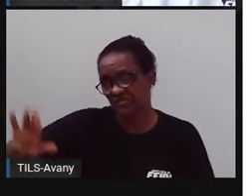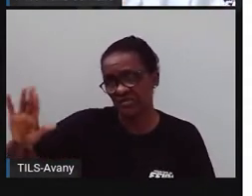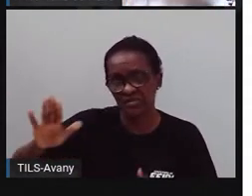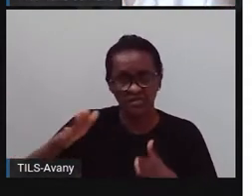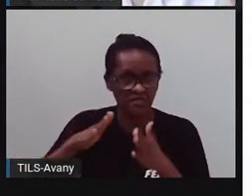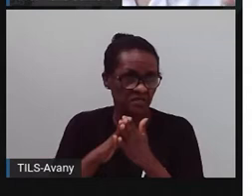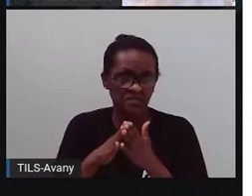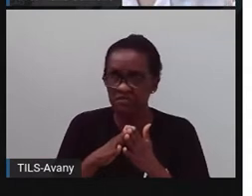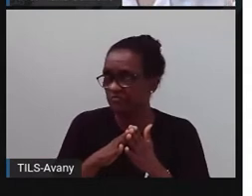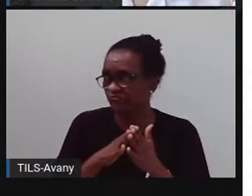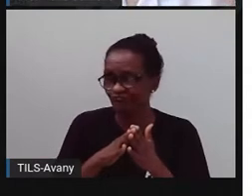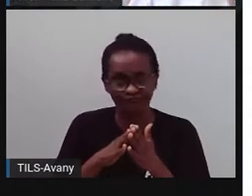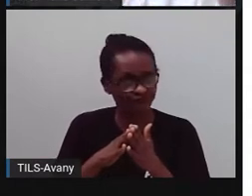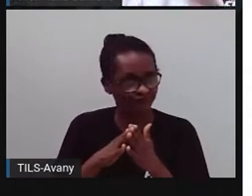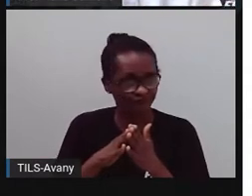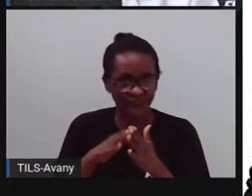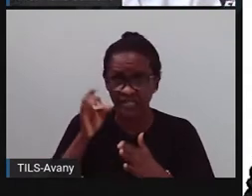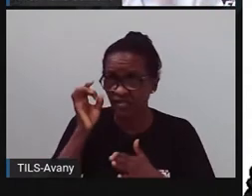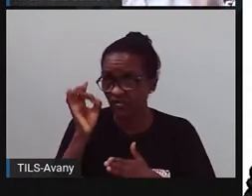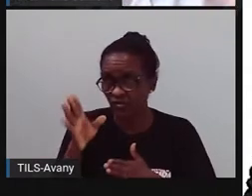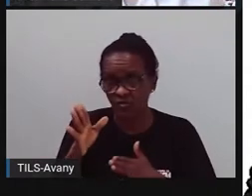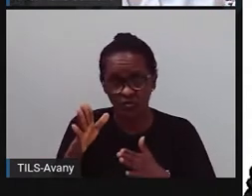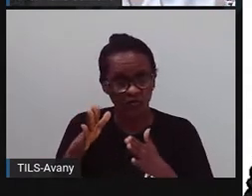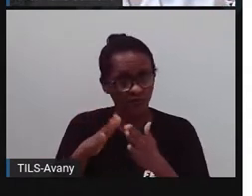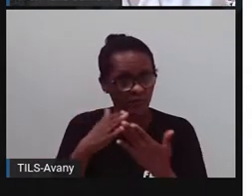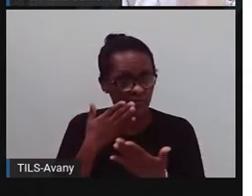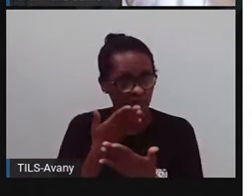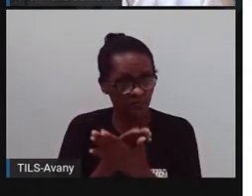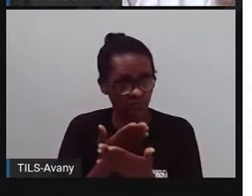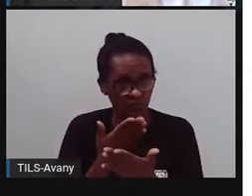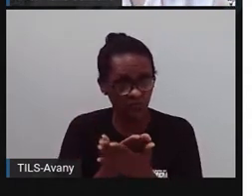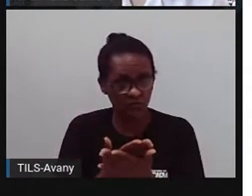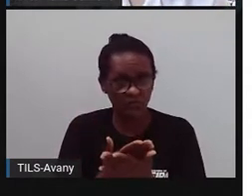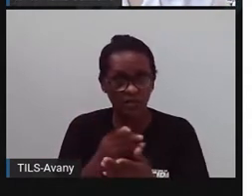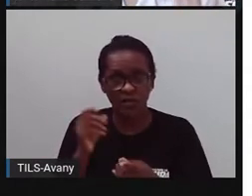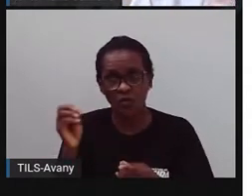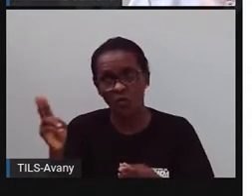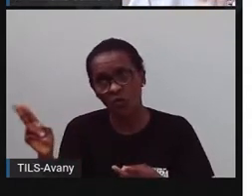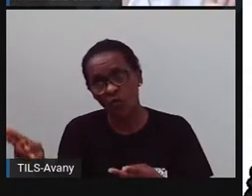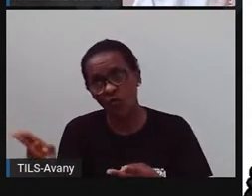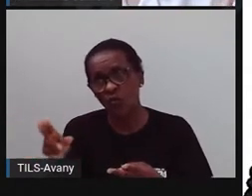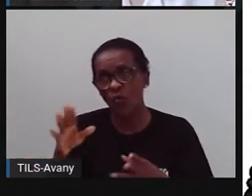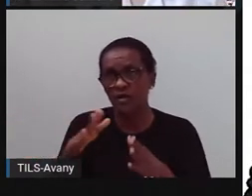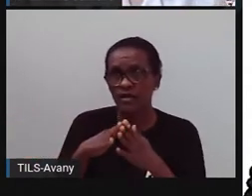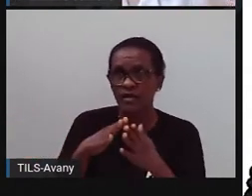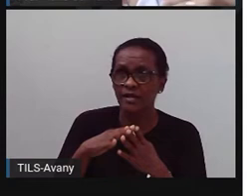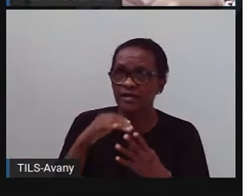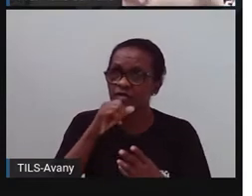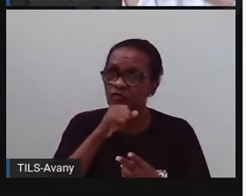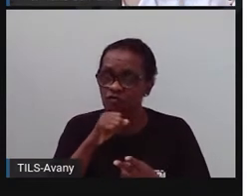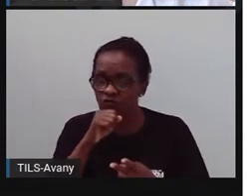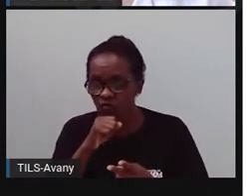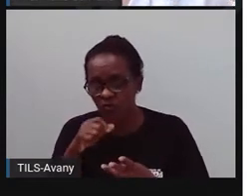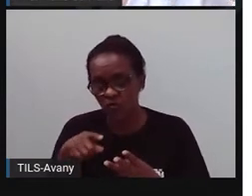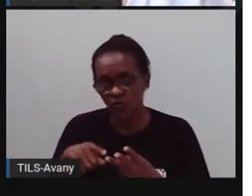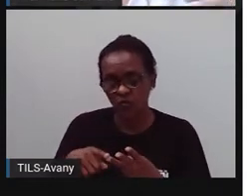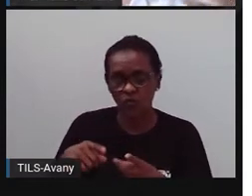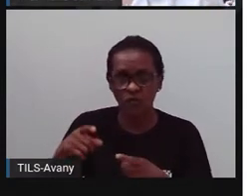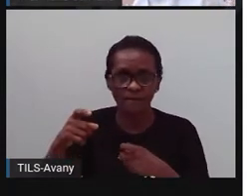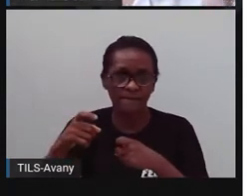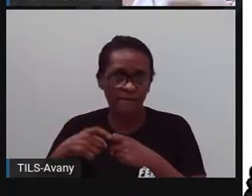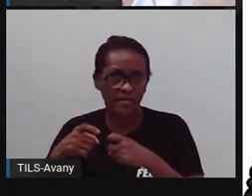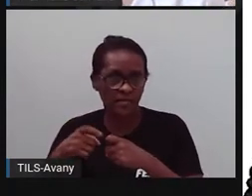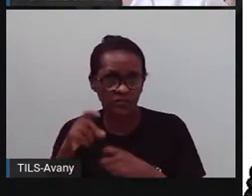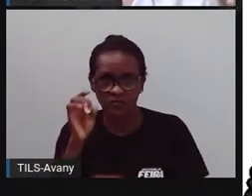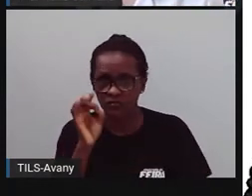só vão para a escola, ou então vão para o médico com a mamãe, vão para a casa da vovó, algum parente mais próximo, e não passeiam pela nossa